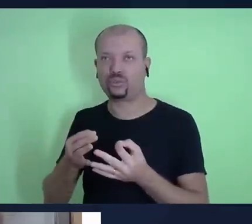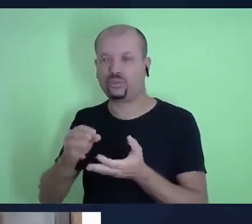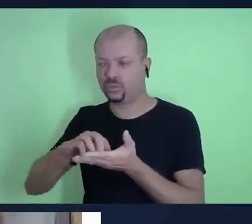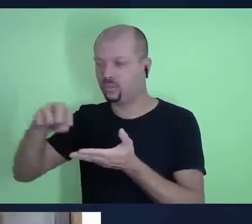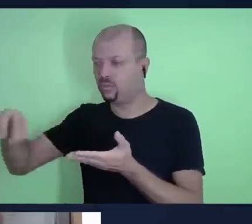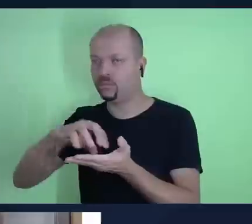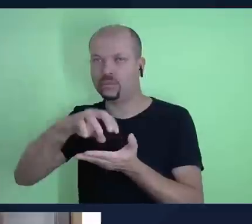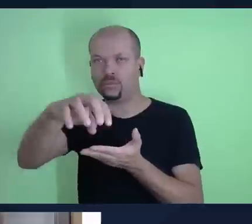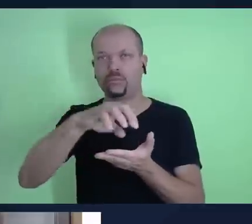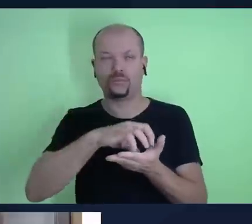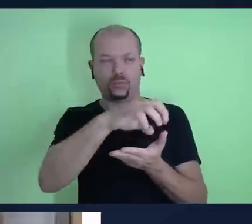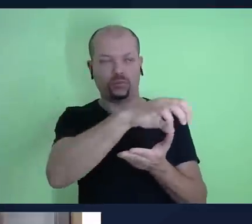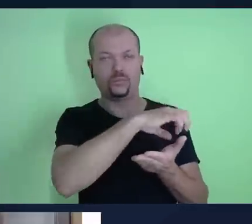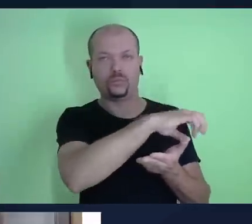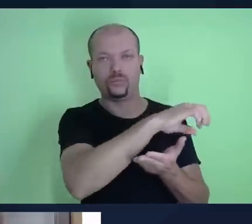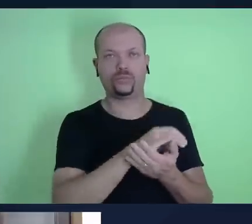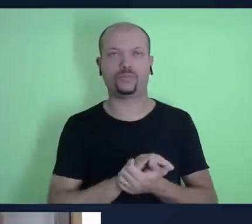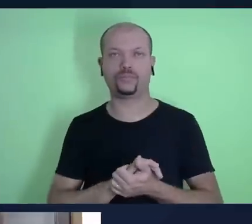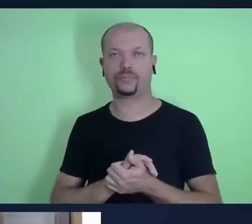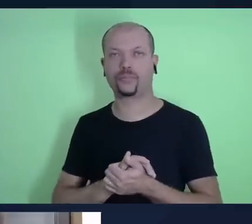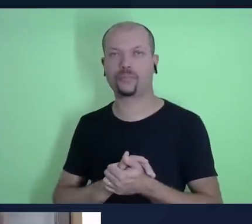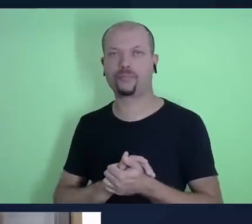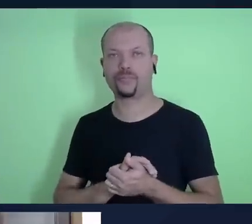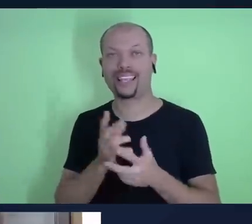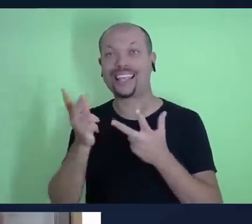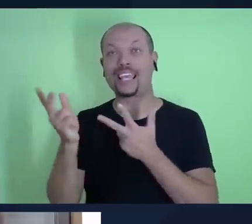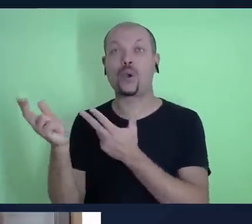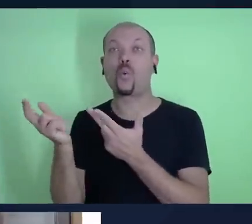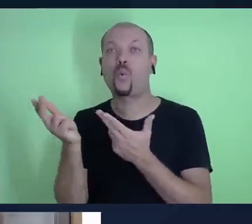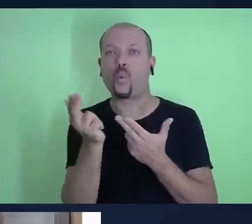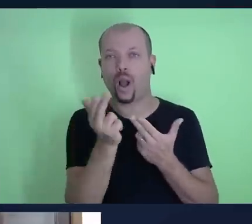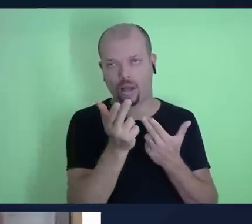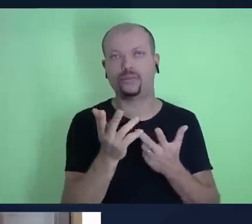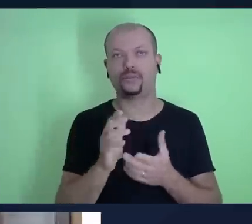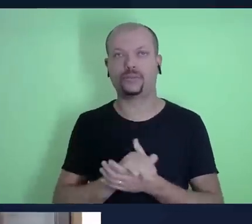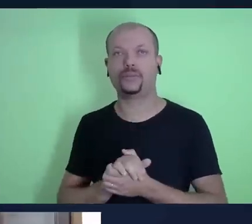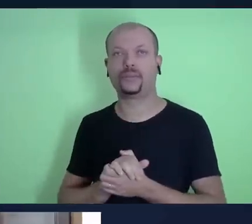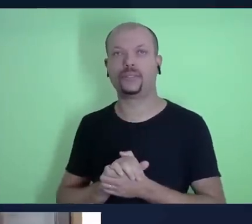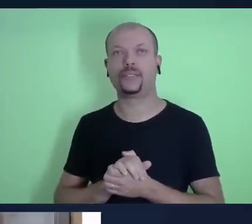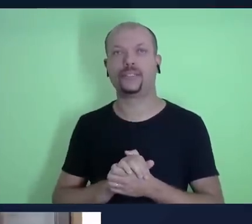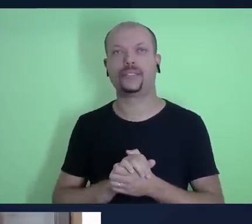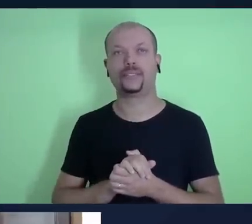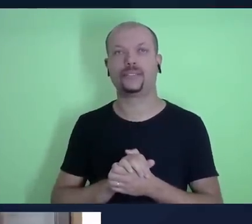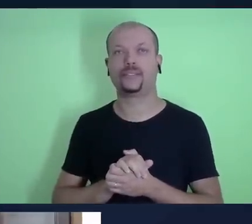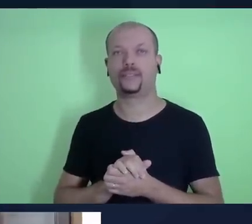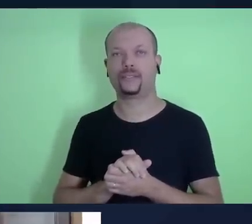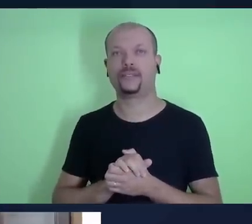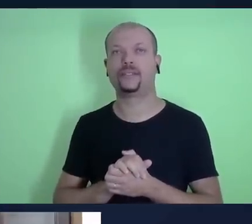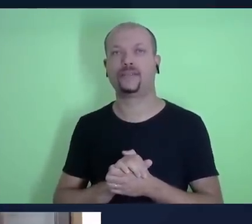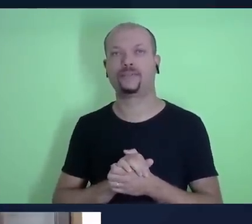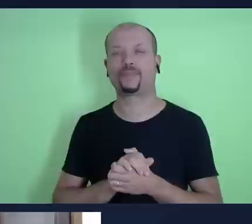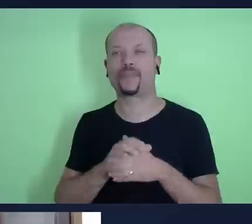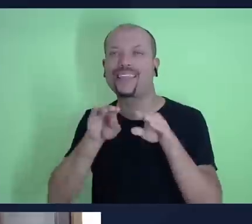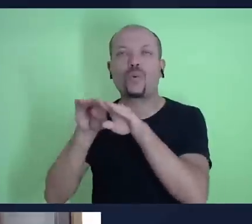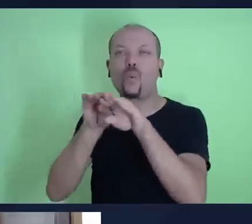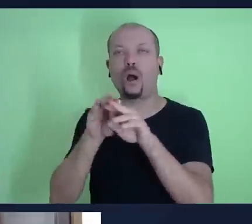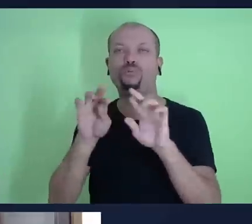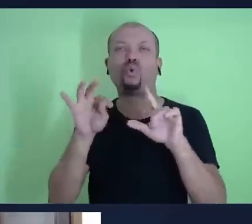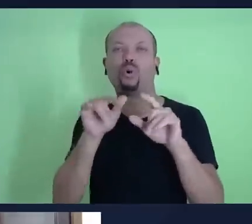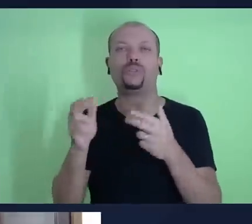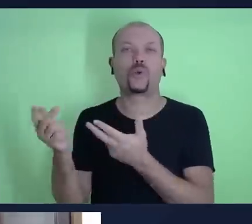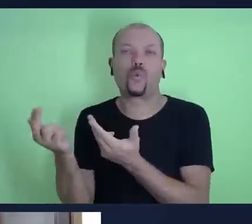equalitária, de maneira equitativa, aqueles